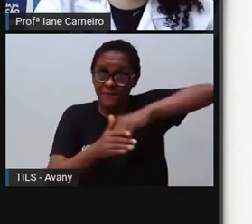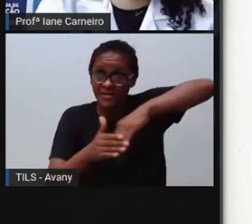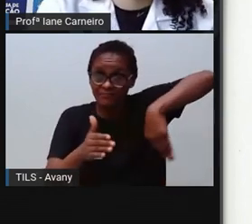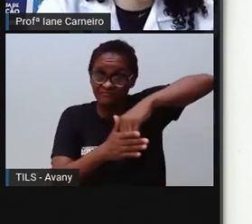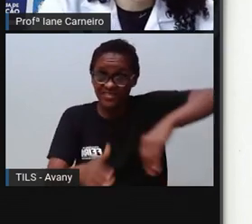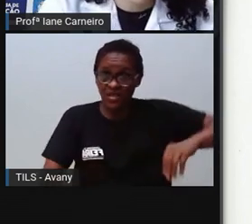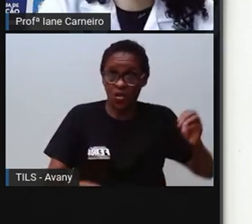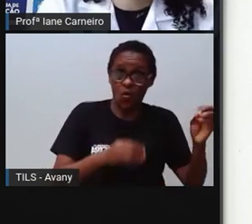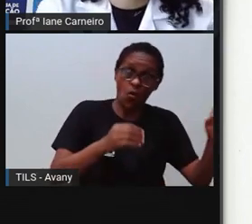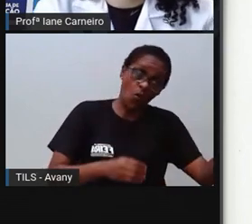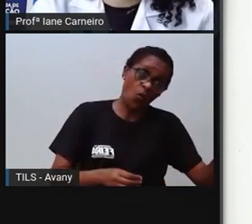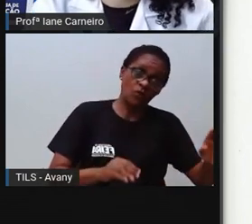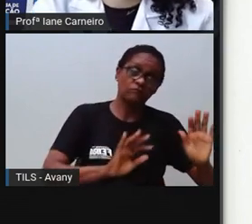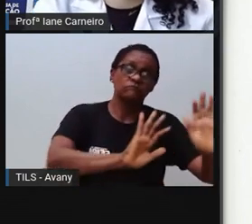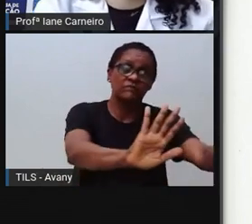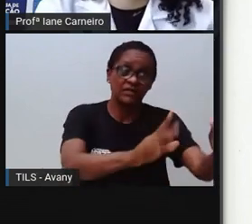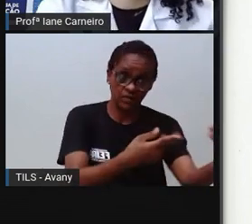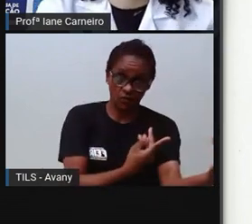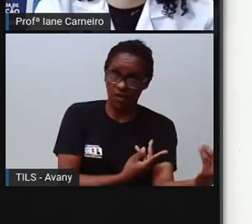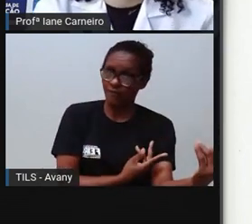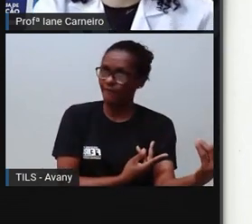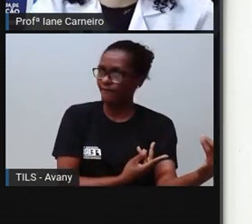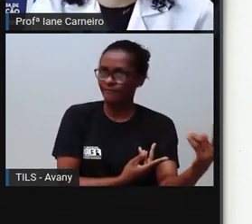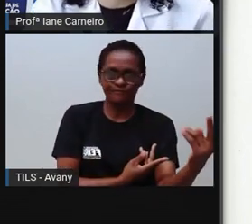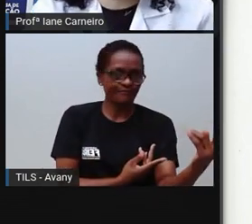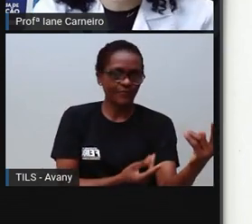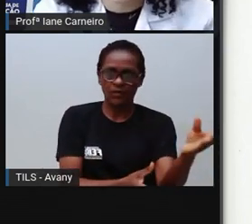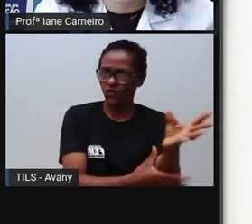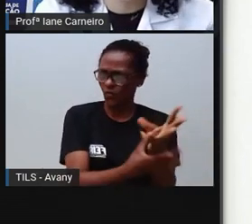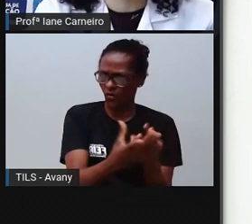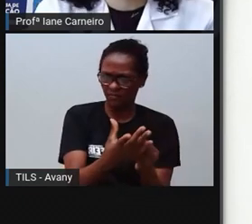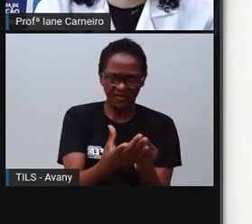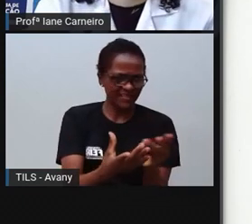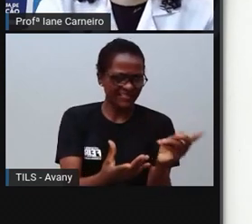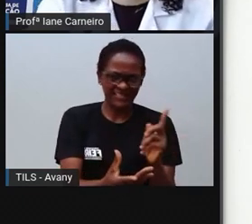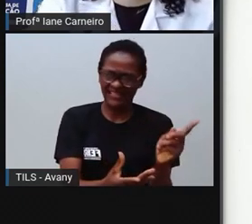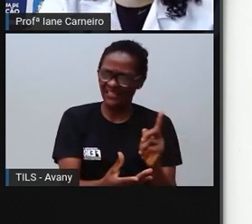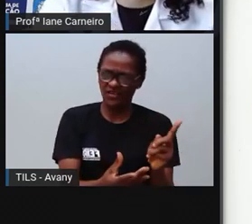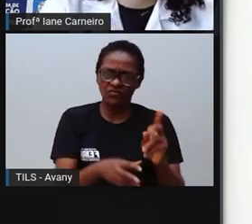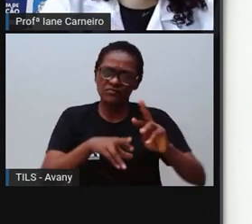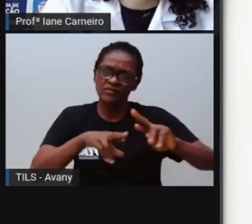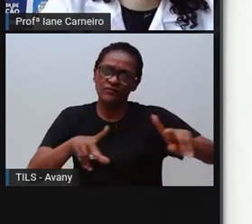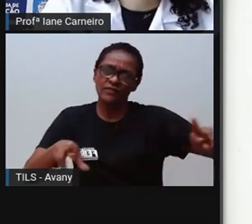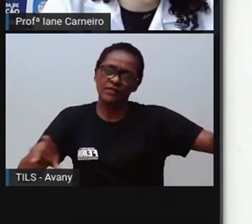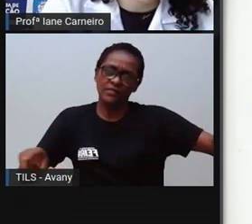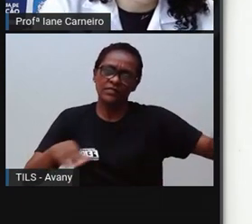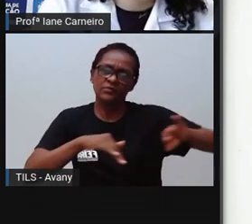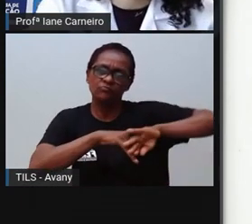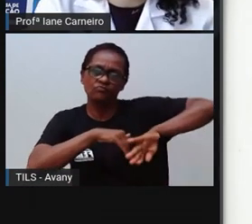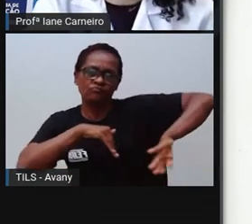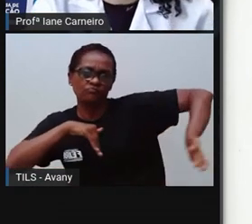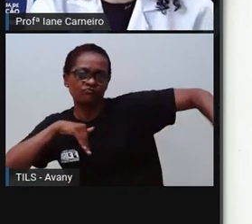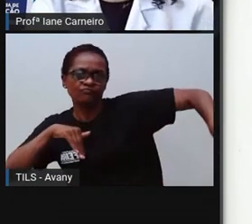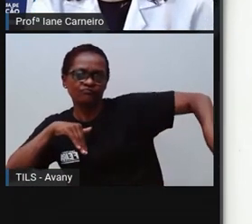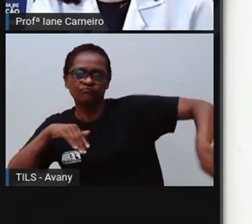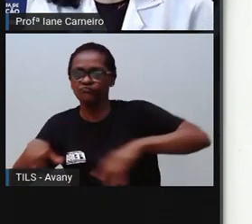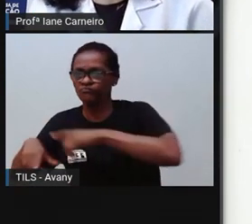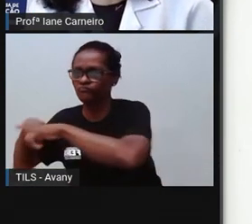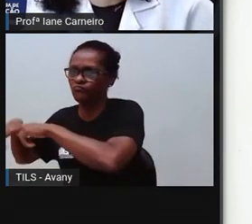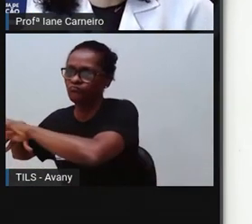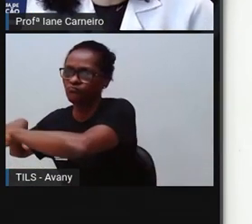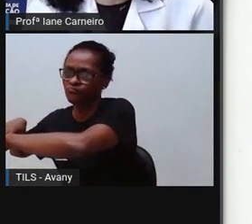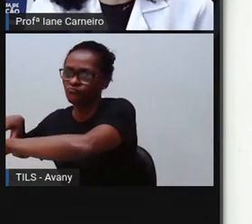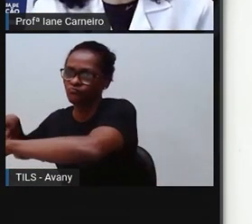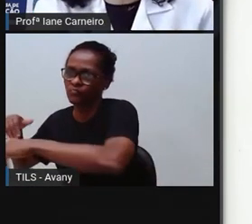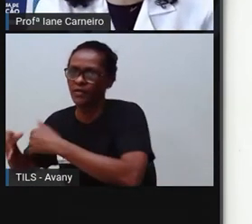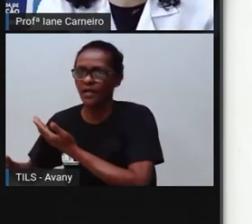não pode fazer o mesmo. Você pode se afastar dele. Pode procurar outra coisa para fazer, outro amigo